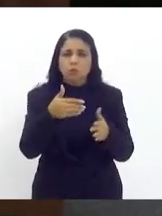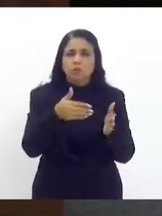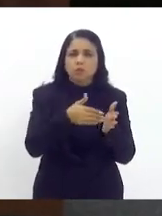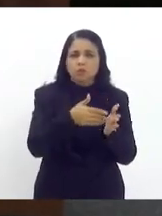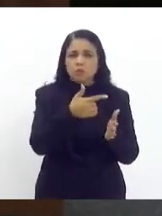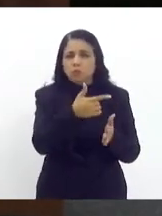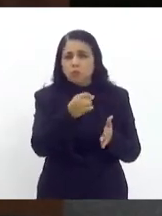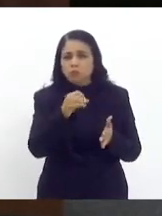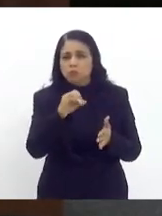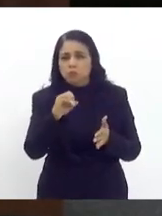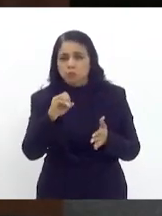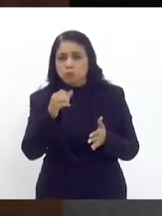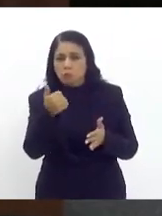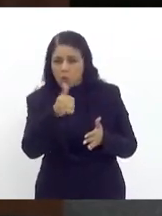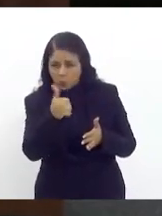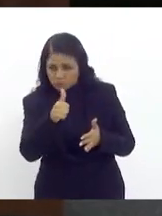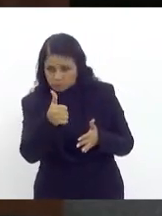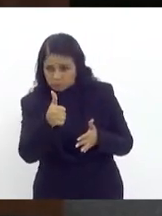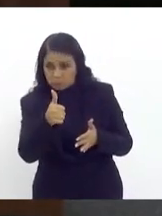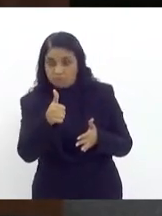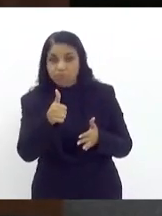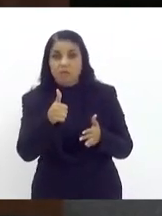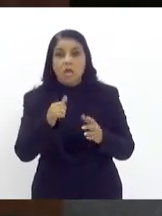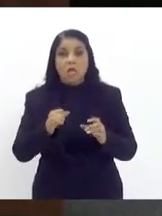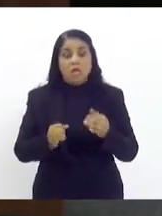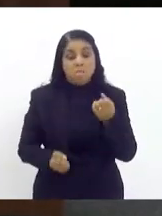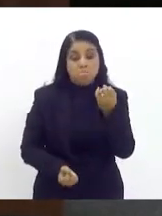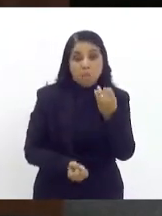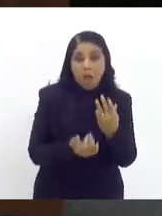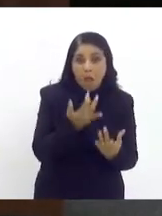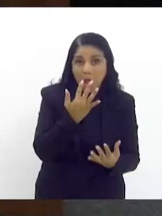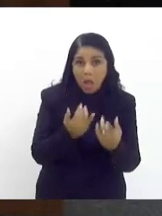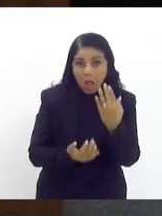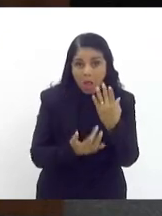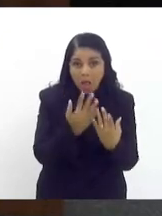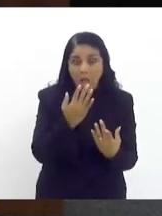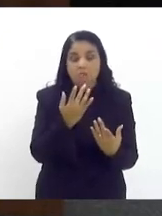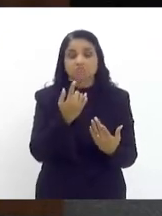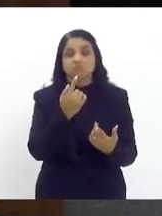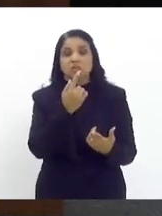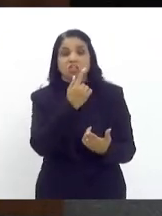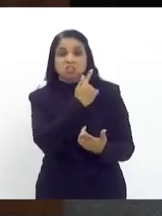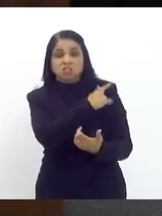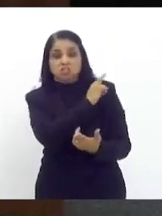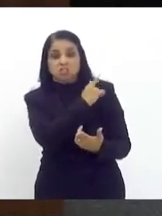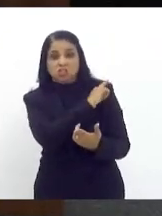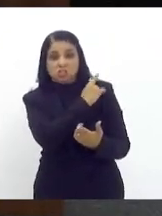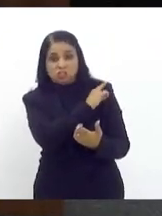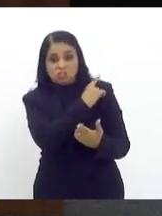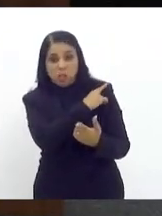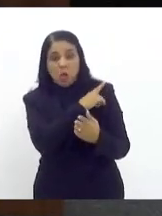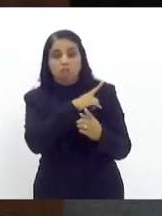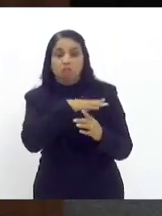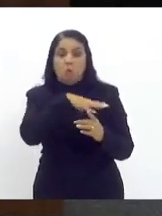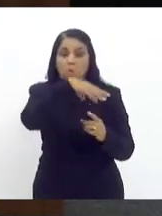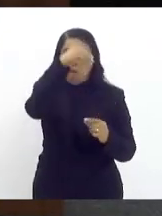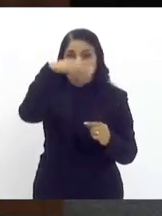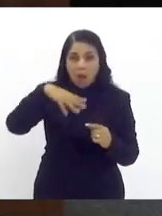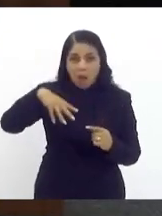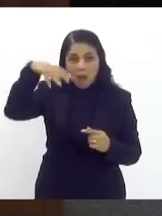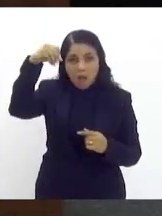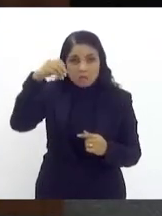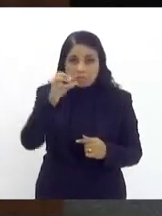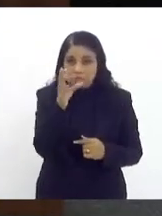fogo. E algumas gestões do Poder Executivo passaram pelo Palácio Laranjeiras. Já há